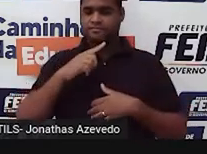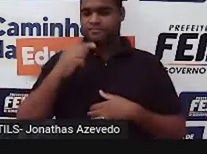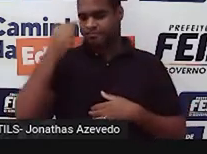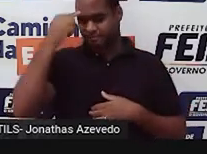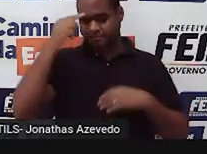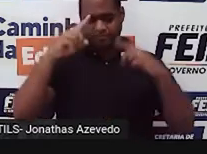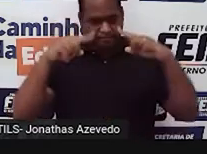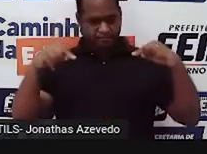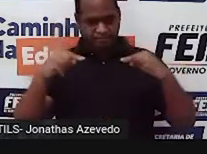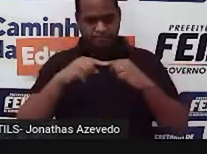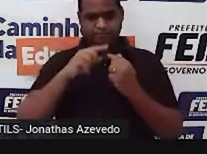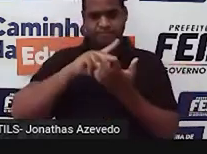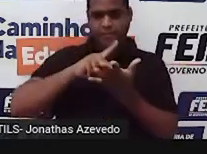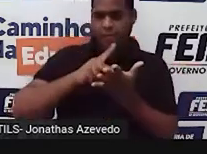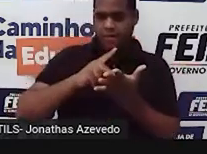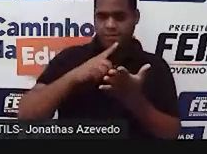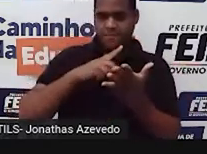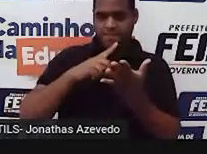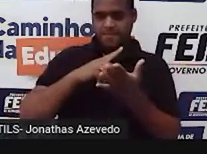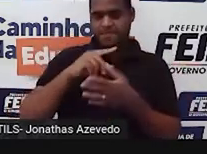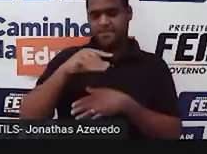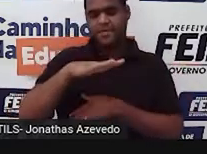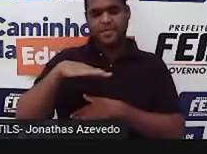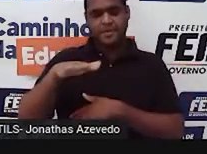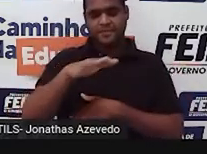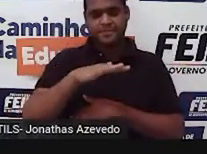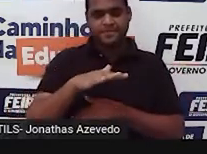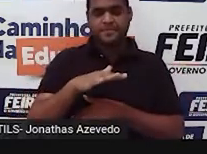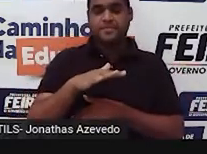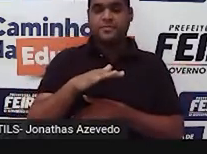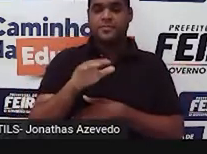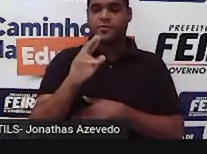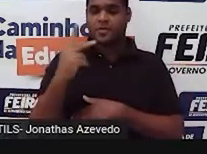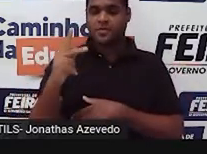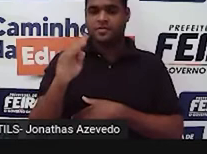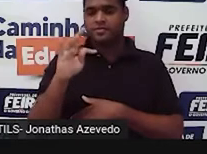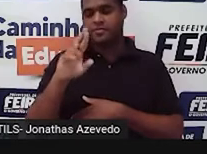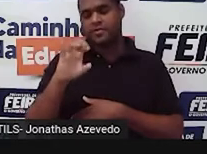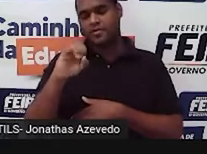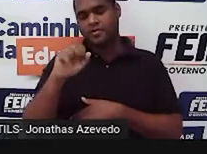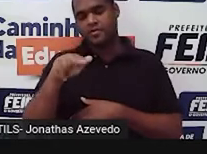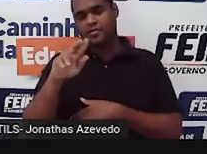sobre essa figura geométrica plana chamada triângulo, tá?